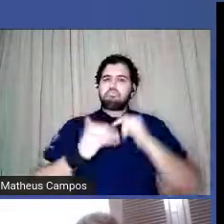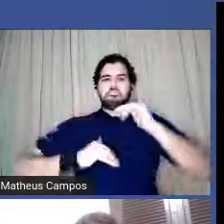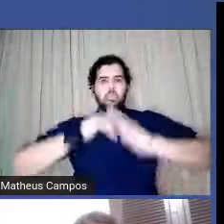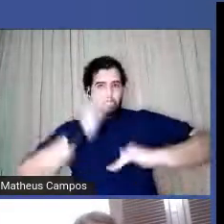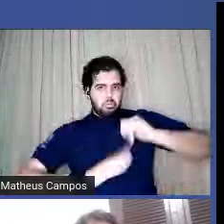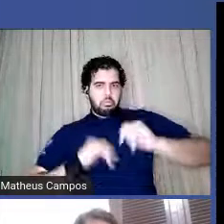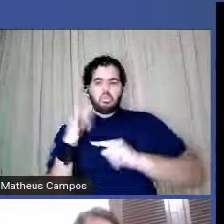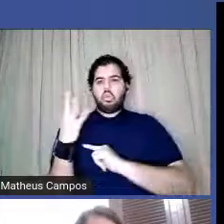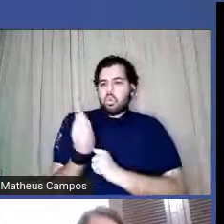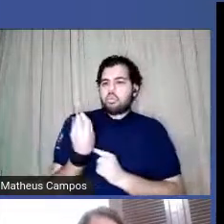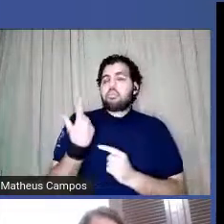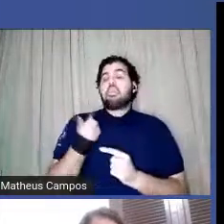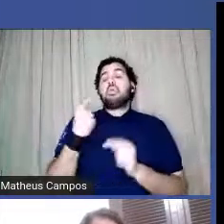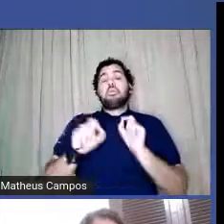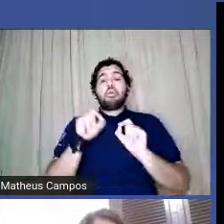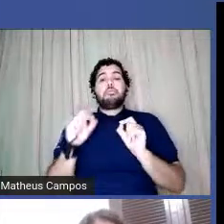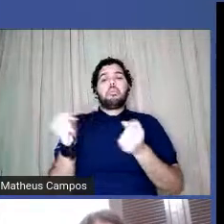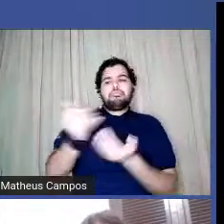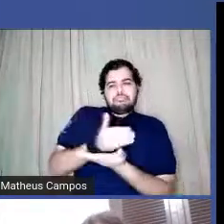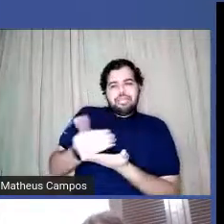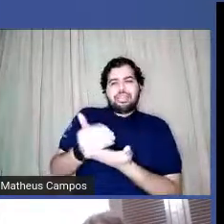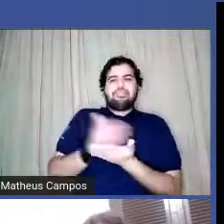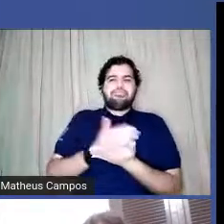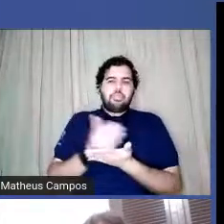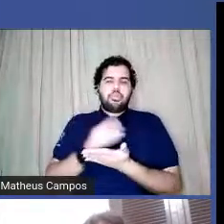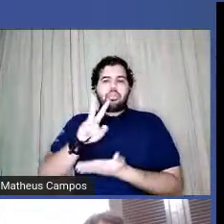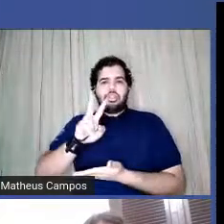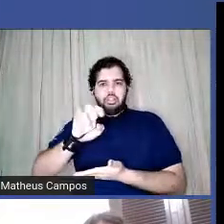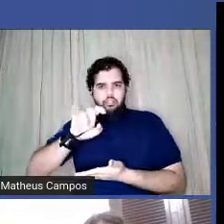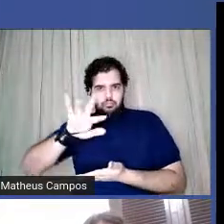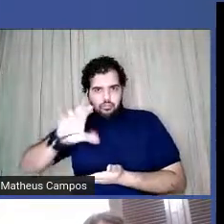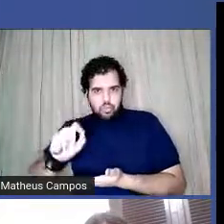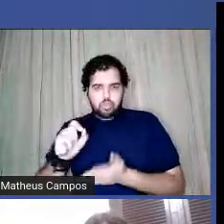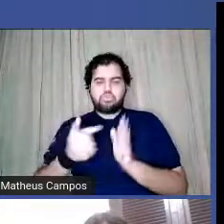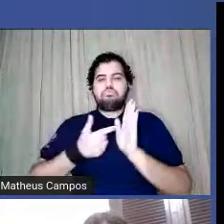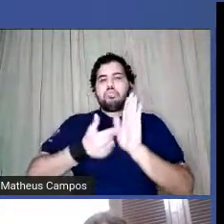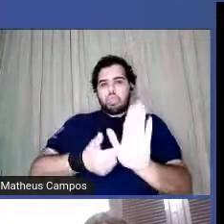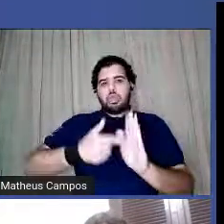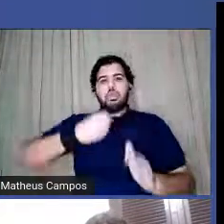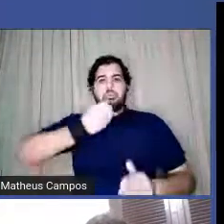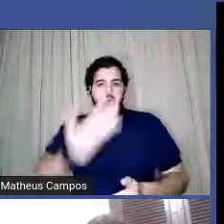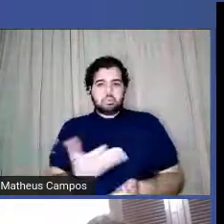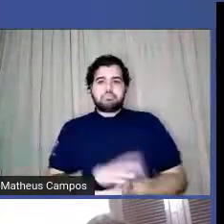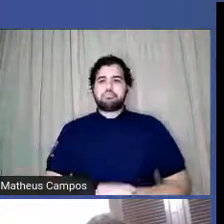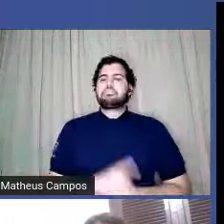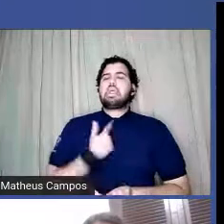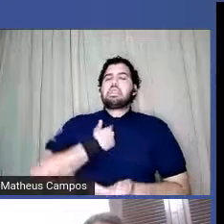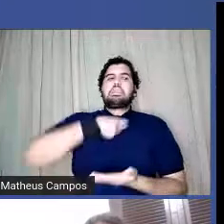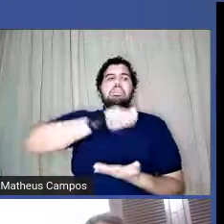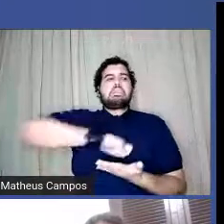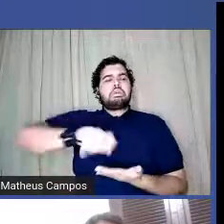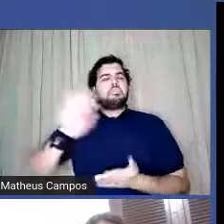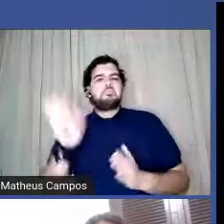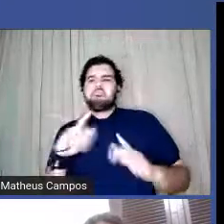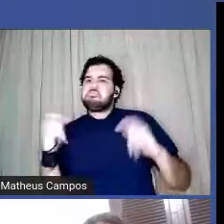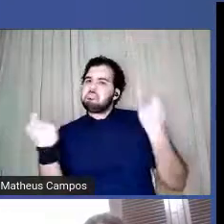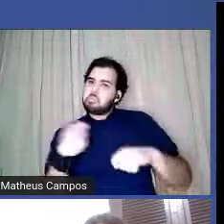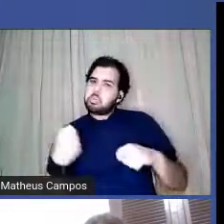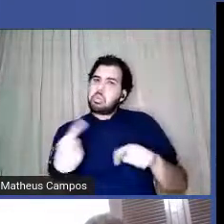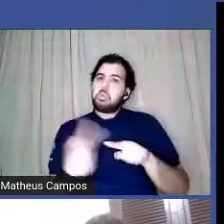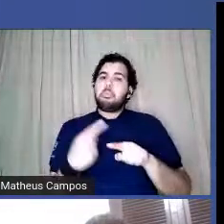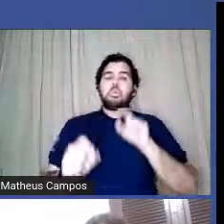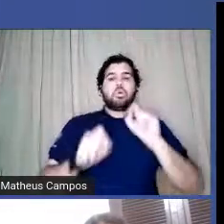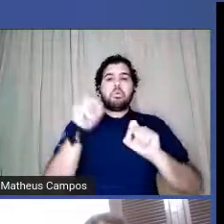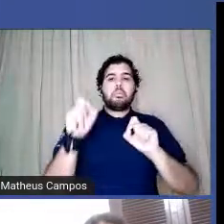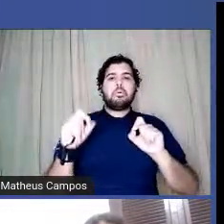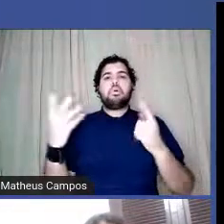processo do vestígios então diz assim escrevo para não precisar para que o que arranha cá